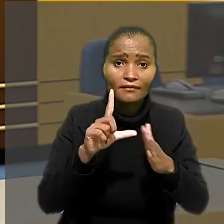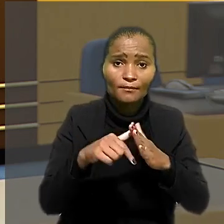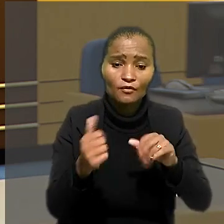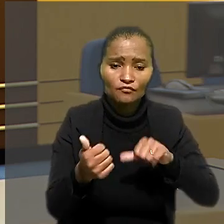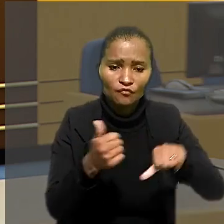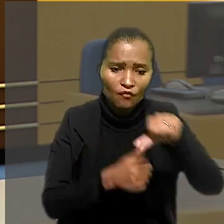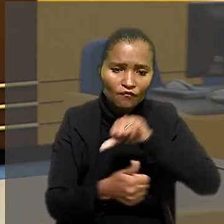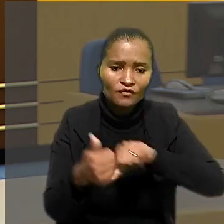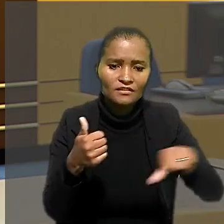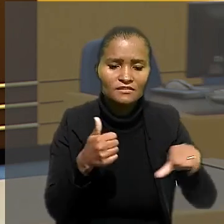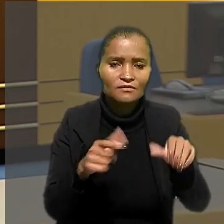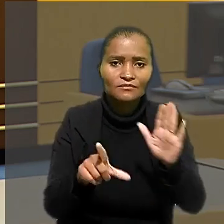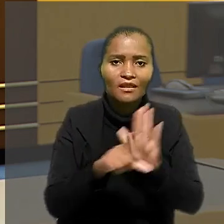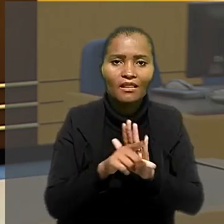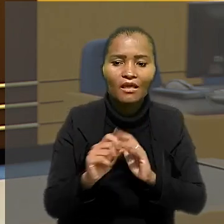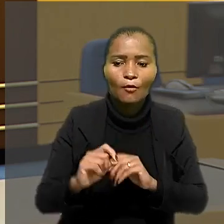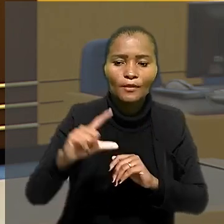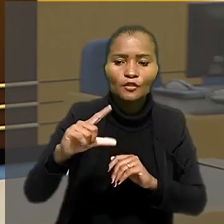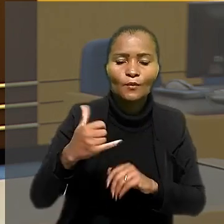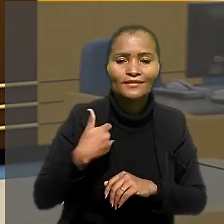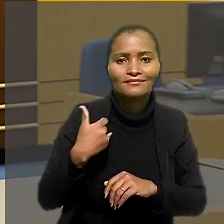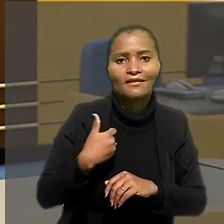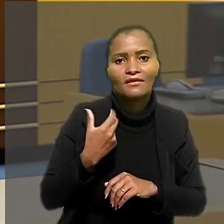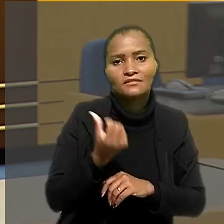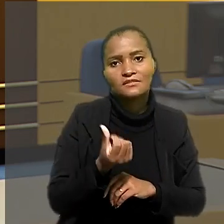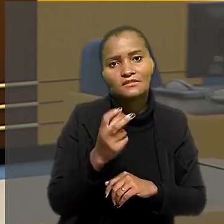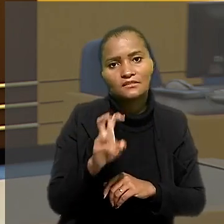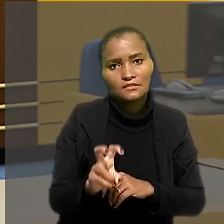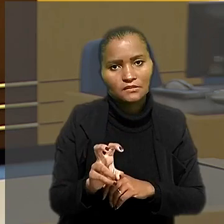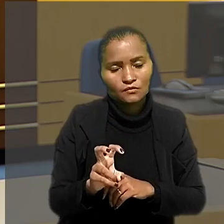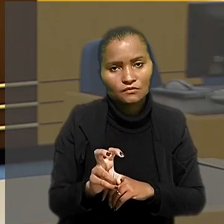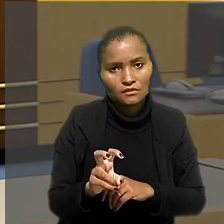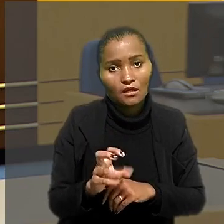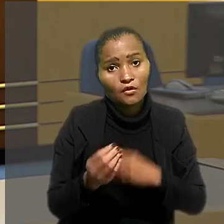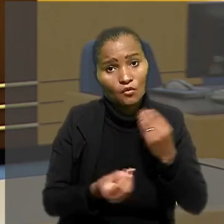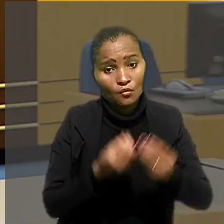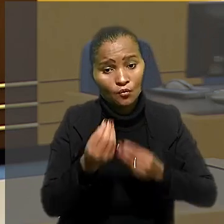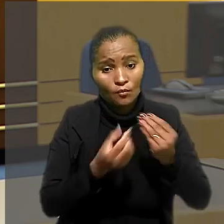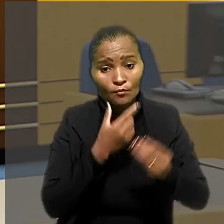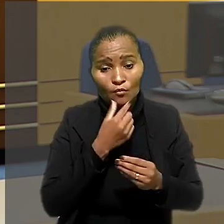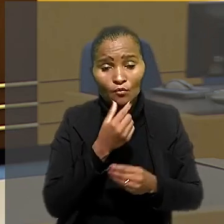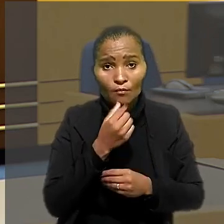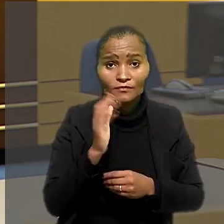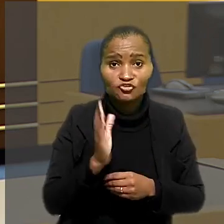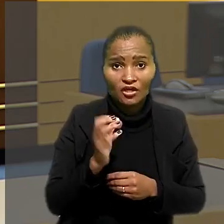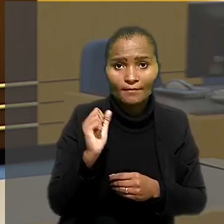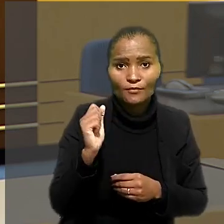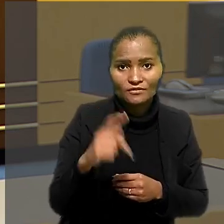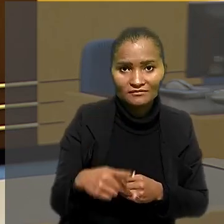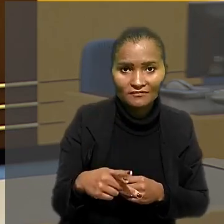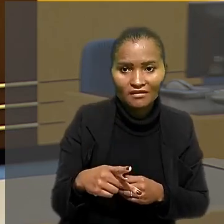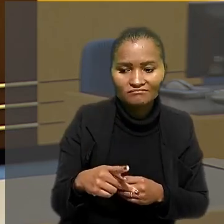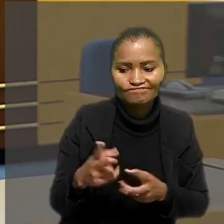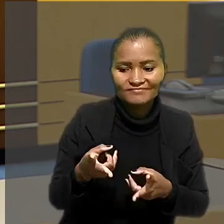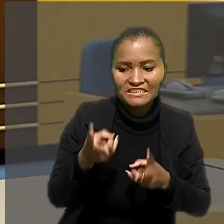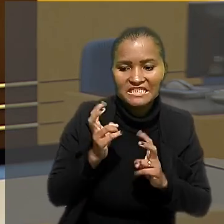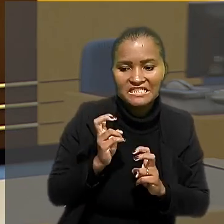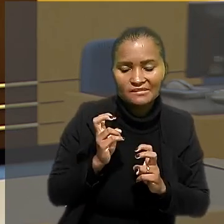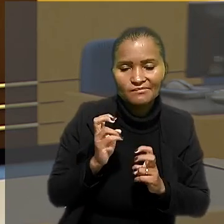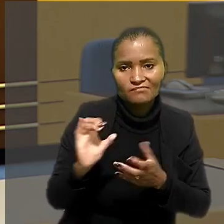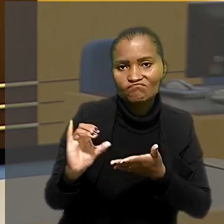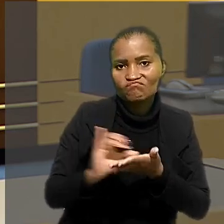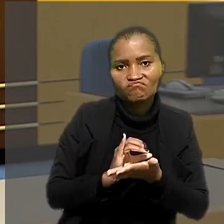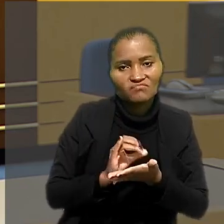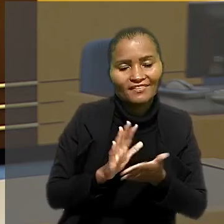conversão da lei, que aumentou a idade para 65 anos. Como ele já era aposentado, ficou sem receber a